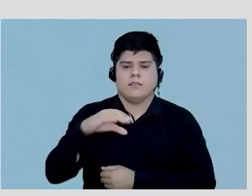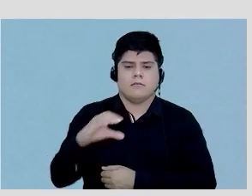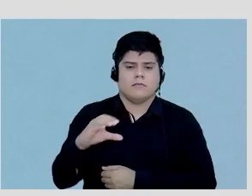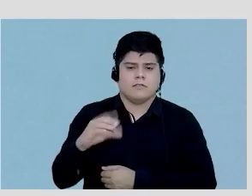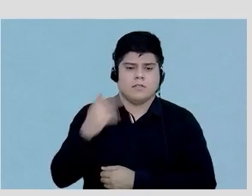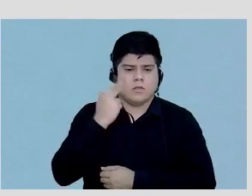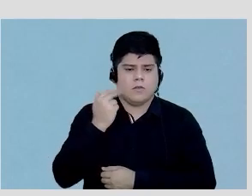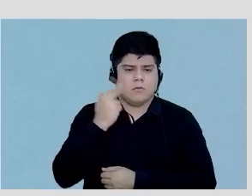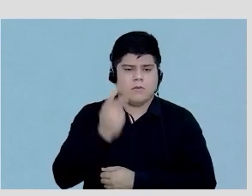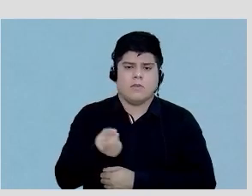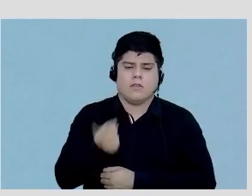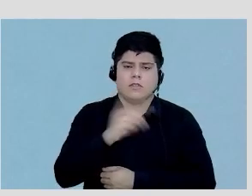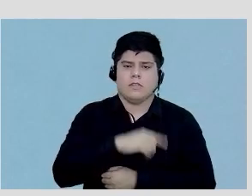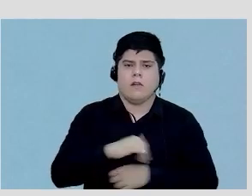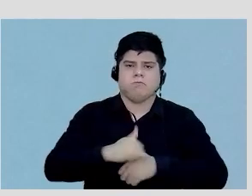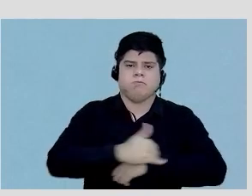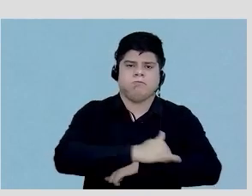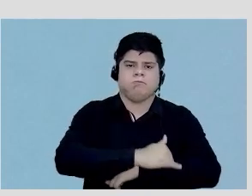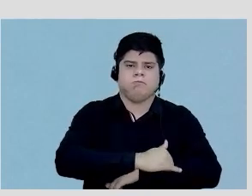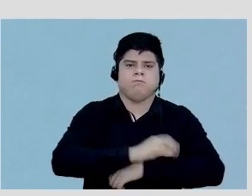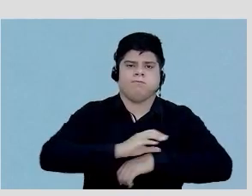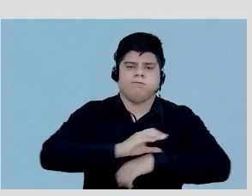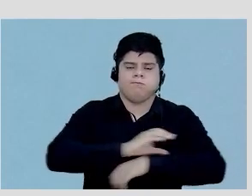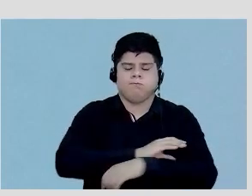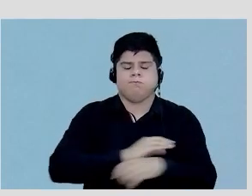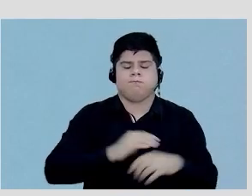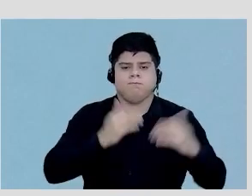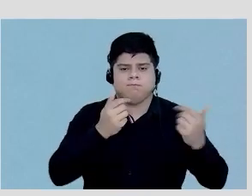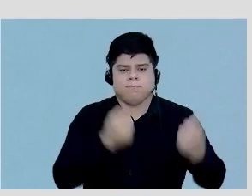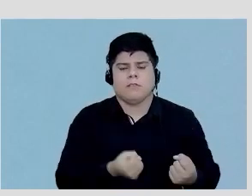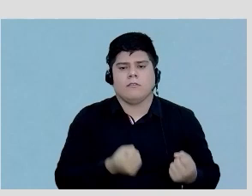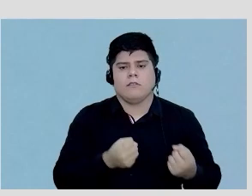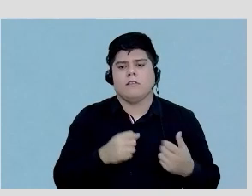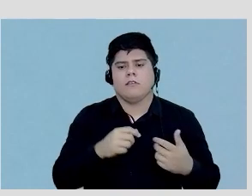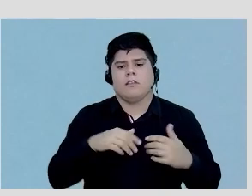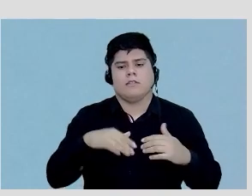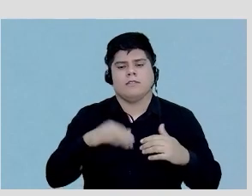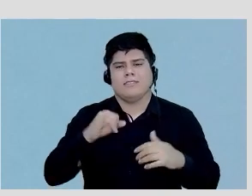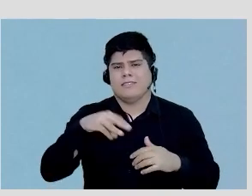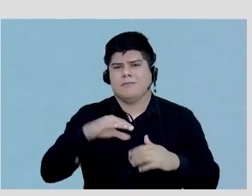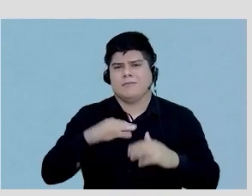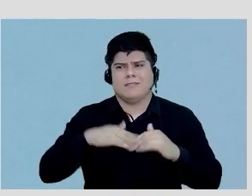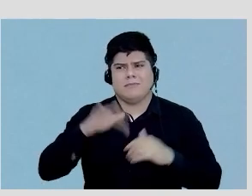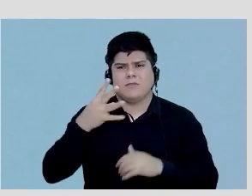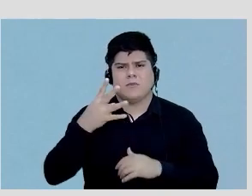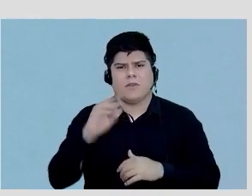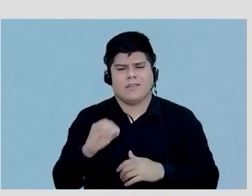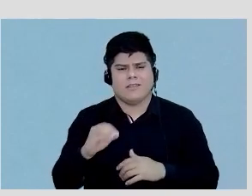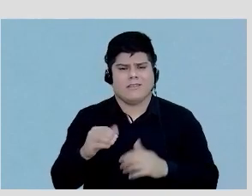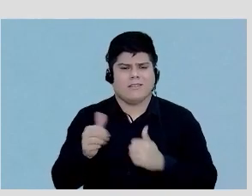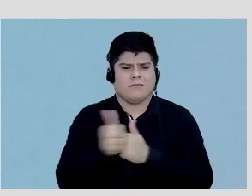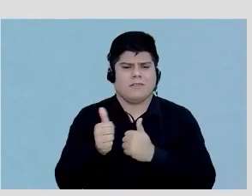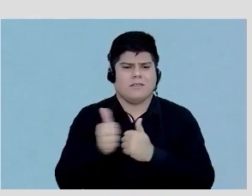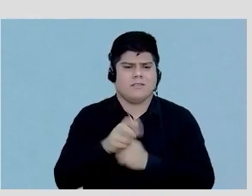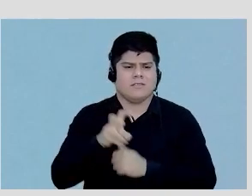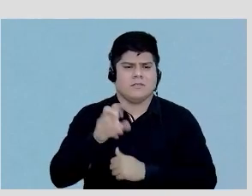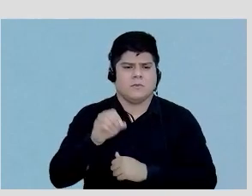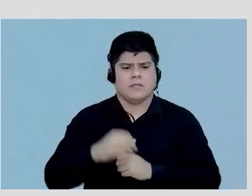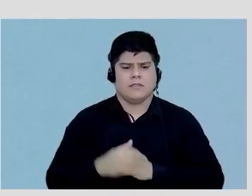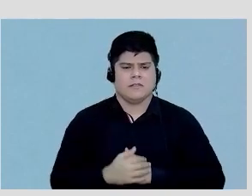obesidade mórbida, pacientes com IMC de bem mais do que 40 até próximo de 50.